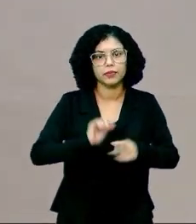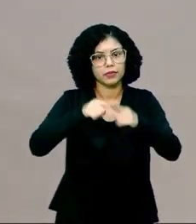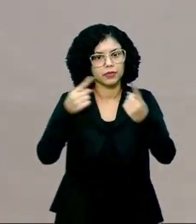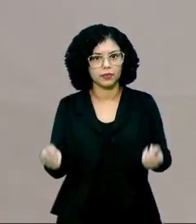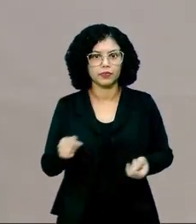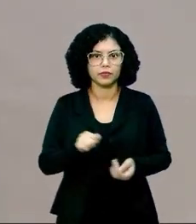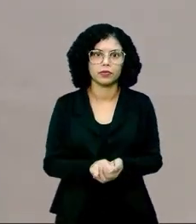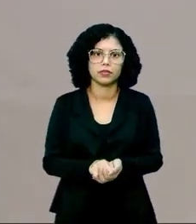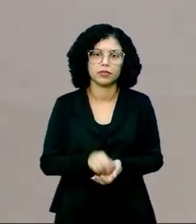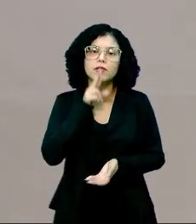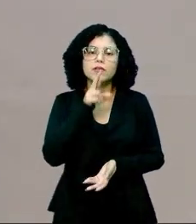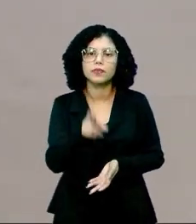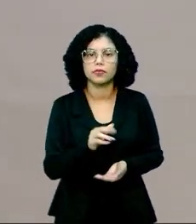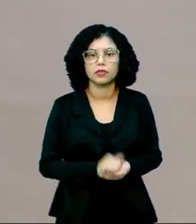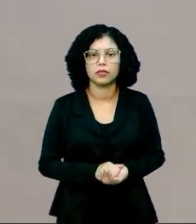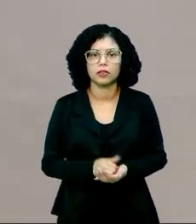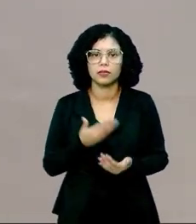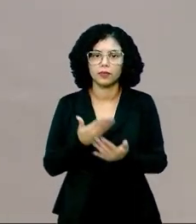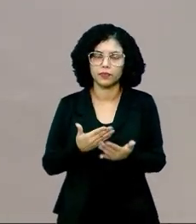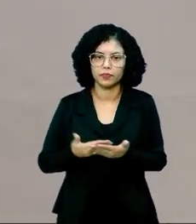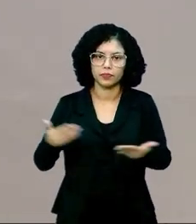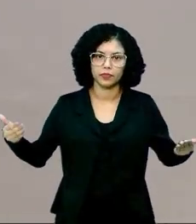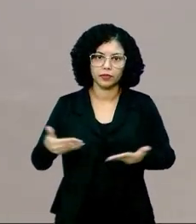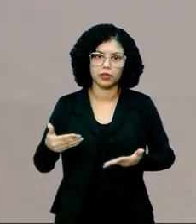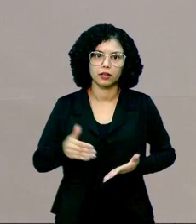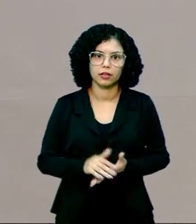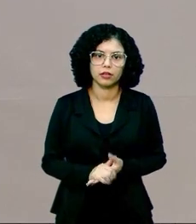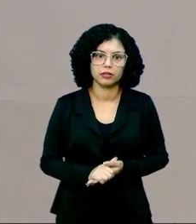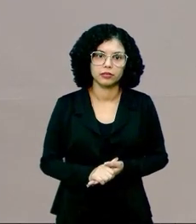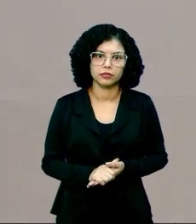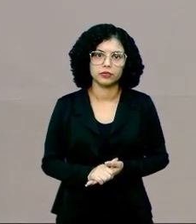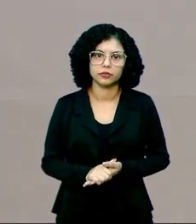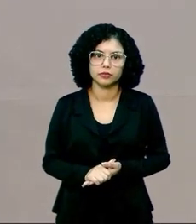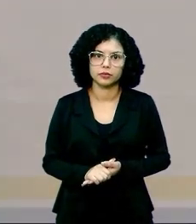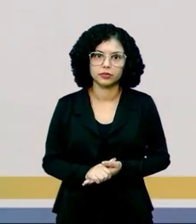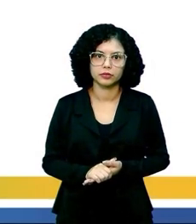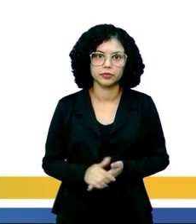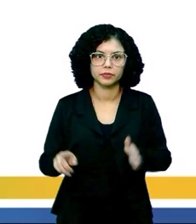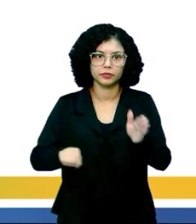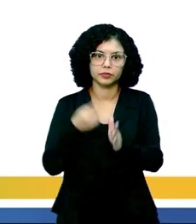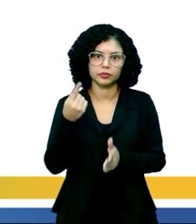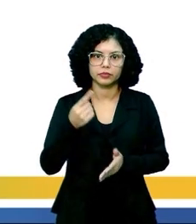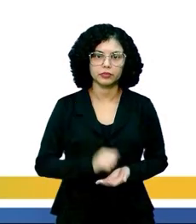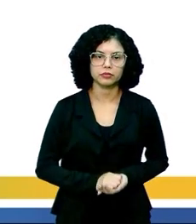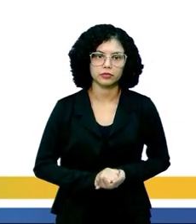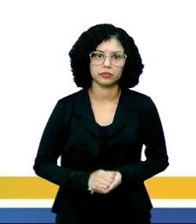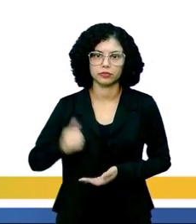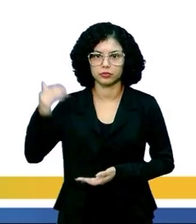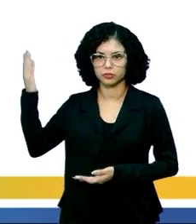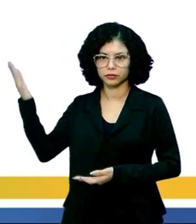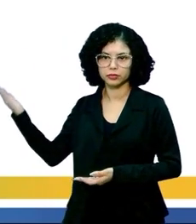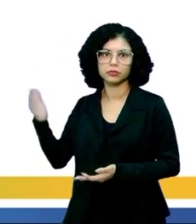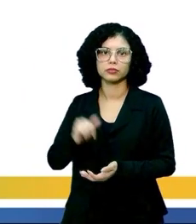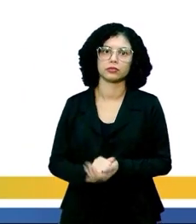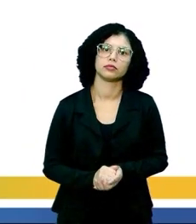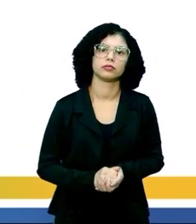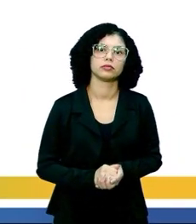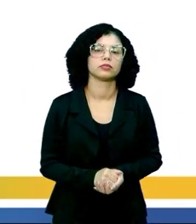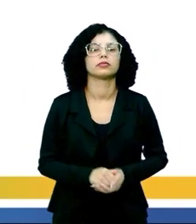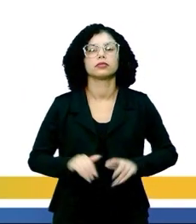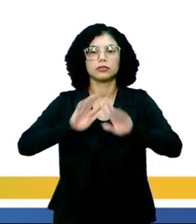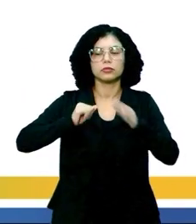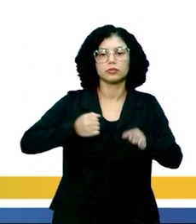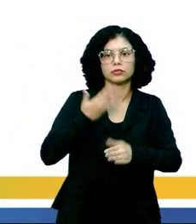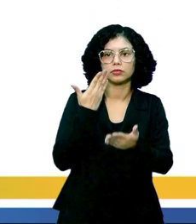Mas que serão respondidas nessa aula de hoje. Tá? Bom, primeiramente, tá aqui. A fisiologia